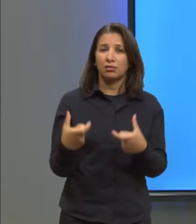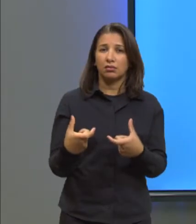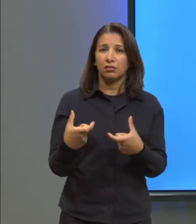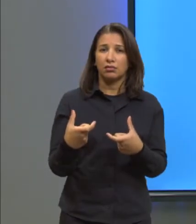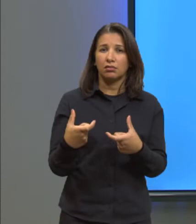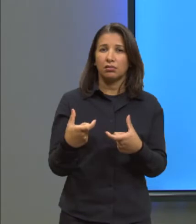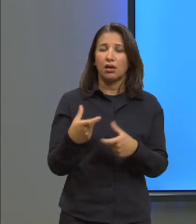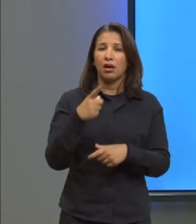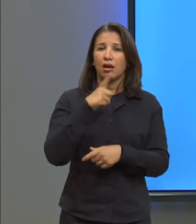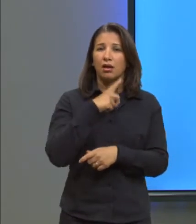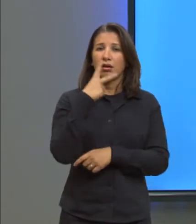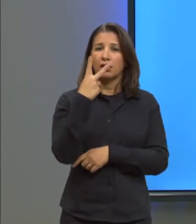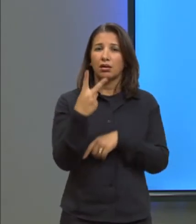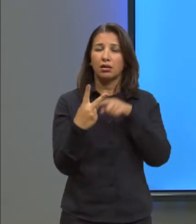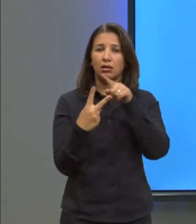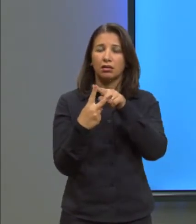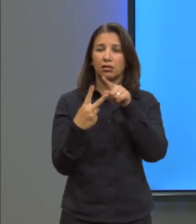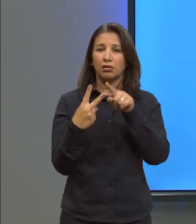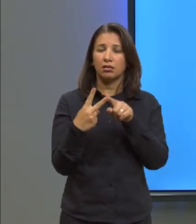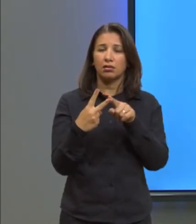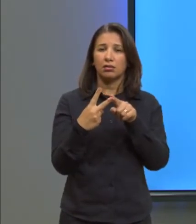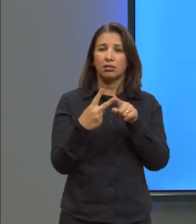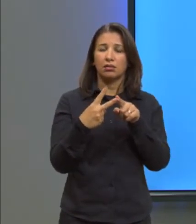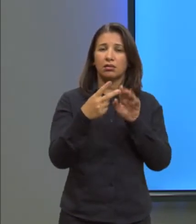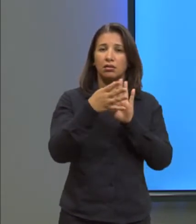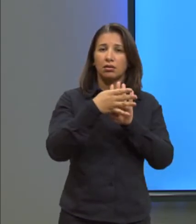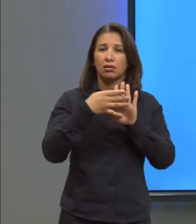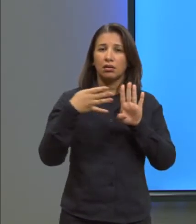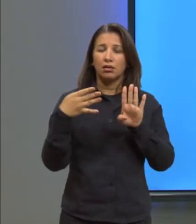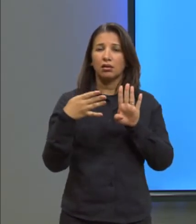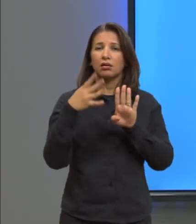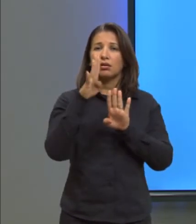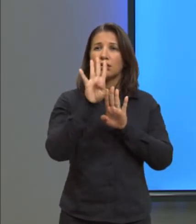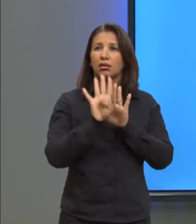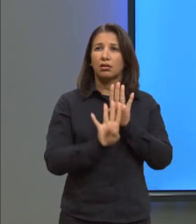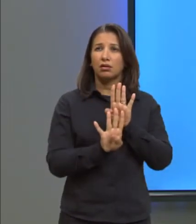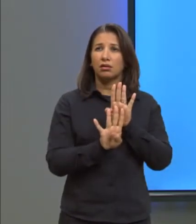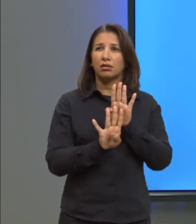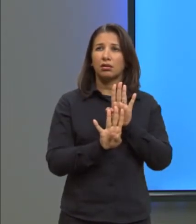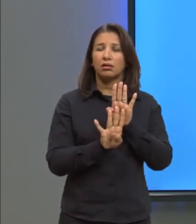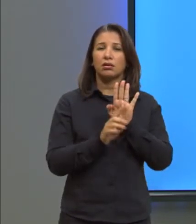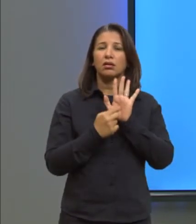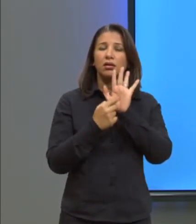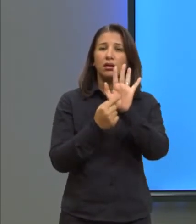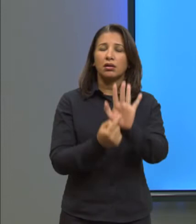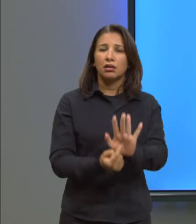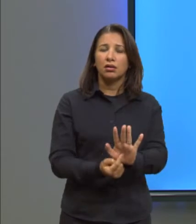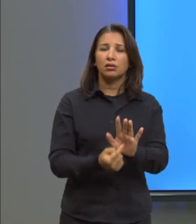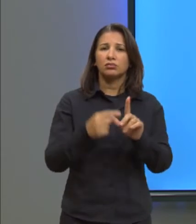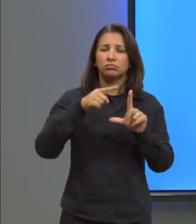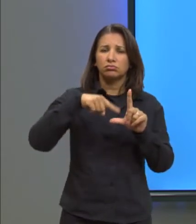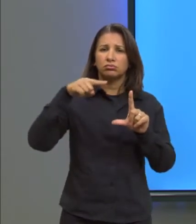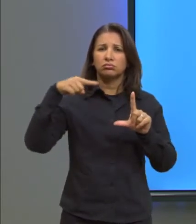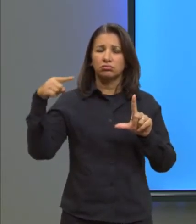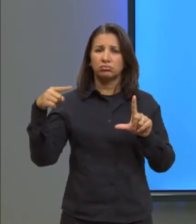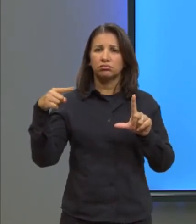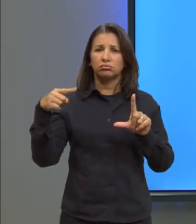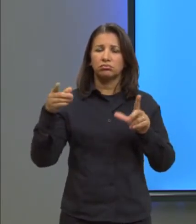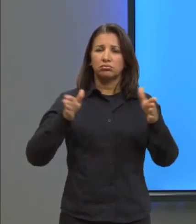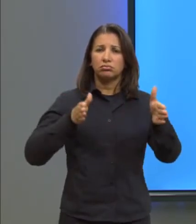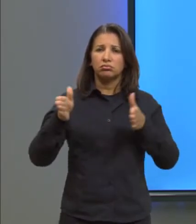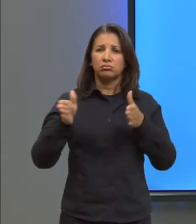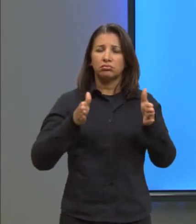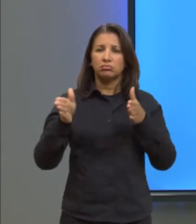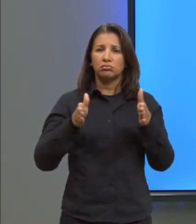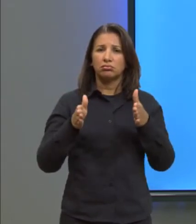Temos dois gráficos aqui e essa é a dilatação anômala que acontece nessa faixa de temperatura apenas